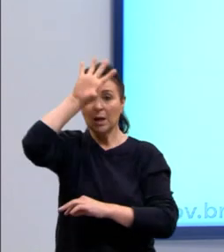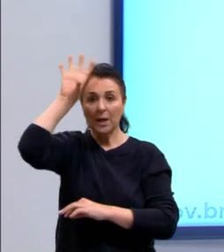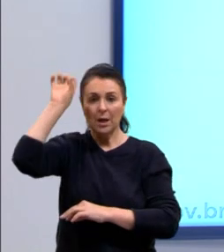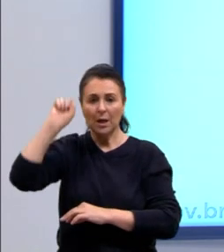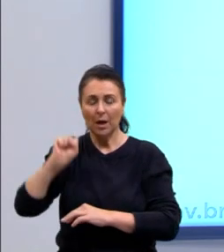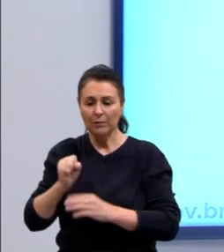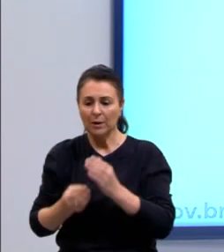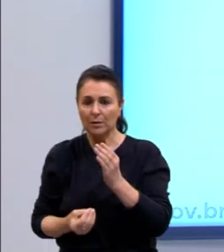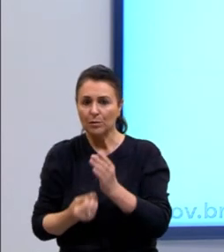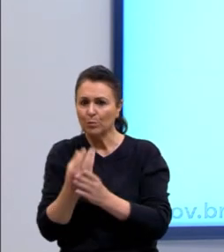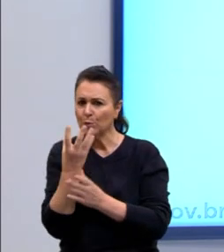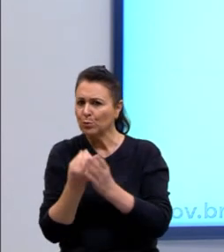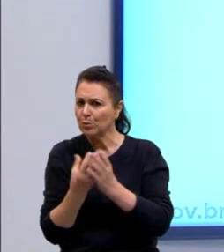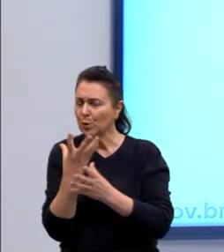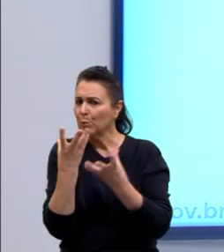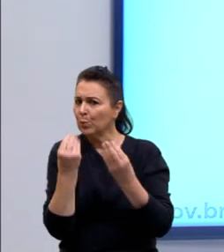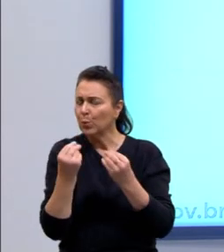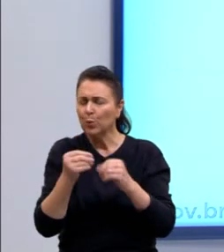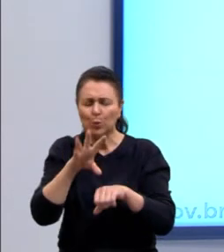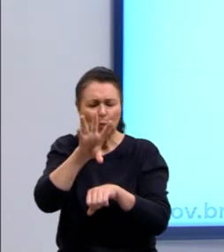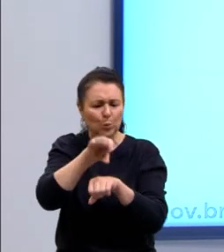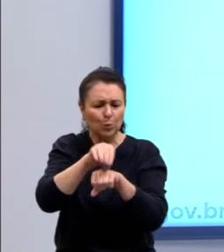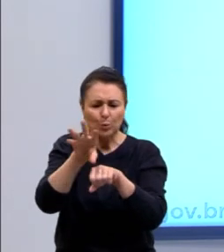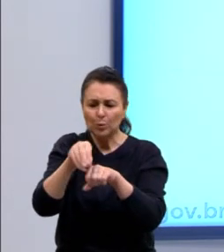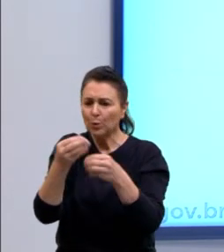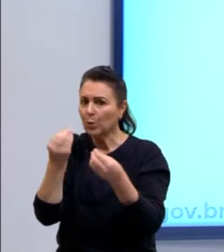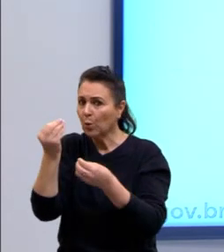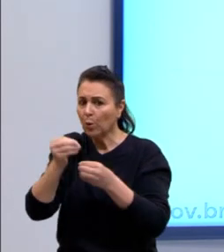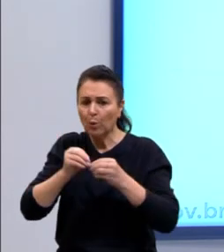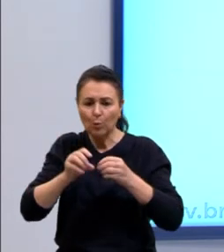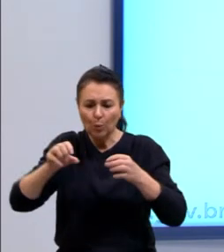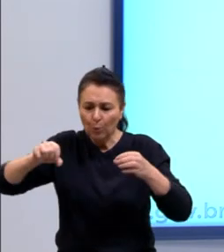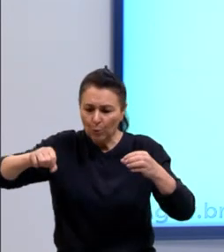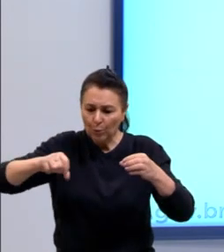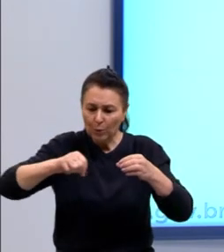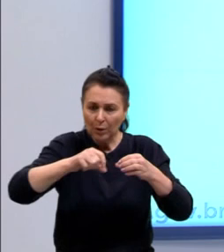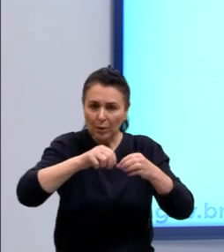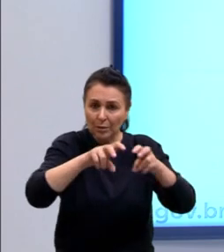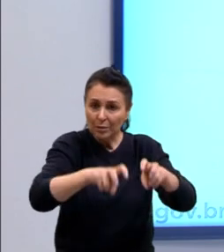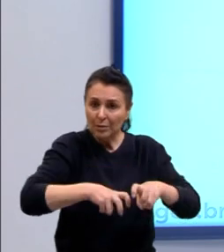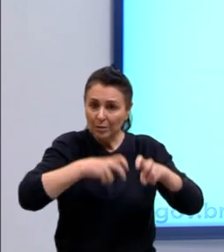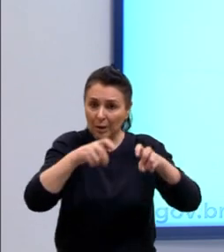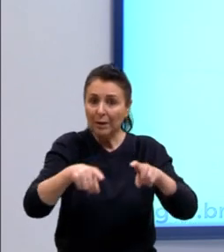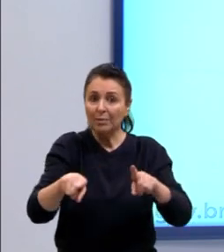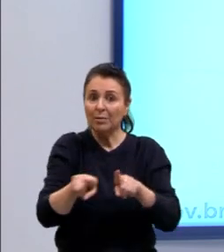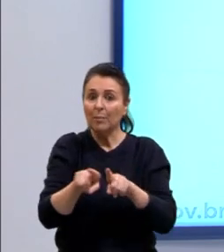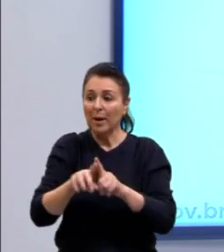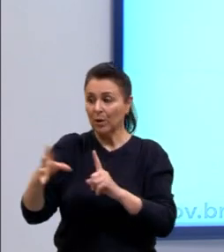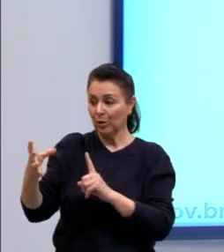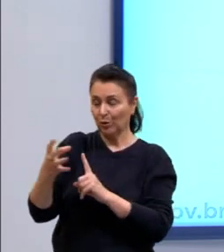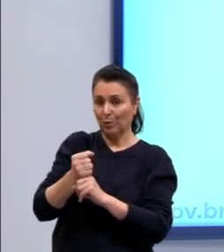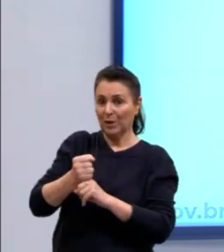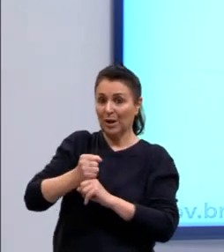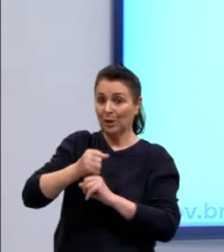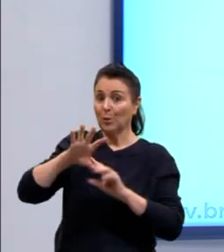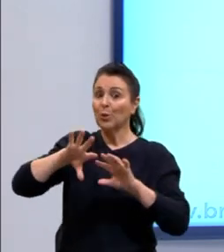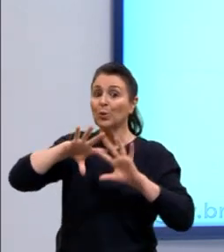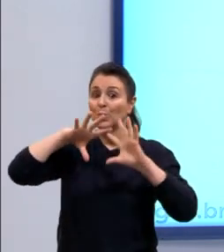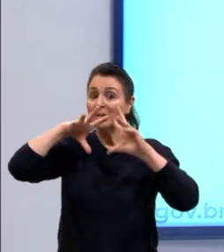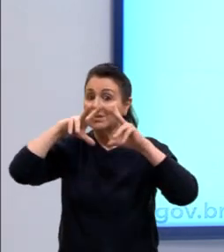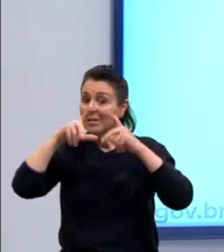produziu muito conhecimento sobre como cultivar certas plantas, a domesticação de vários animais surgiu,